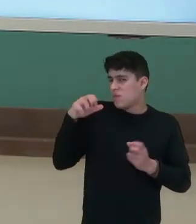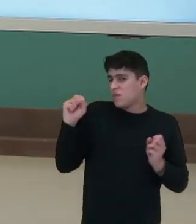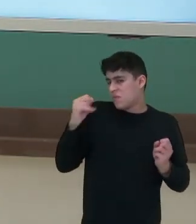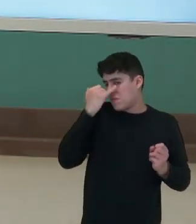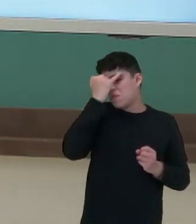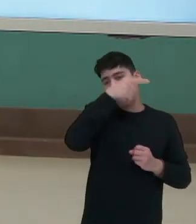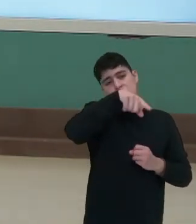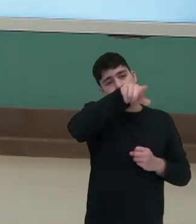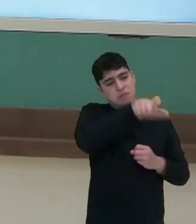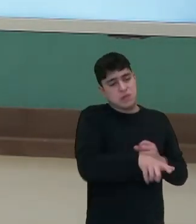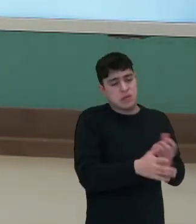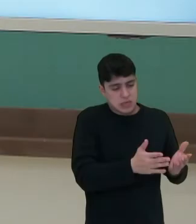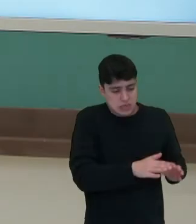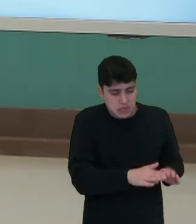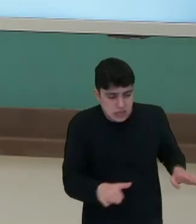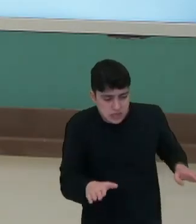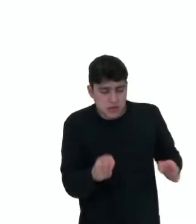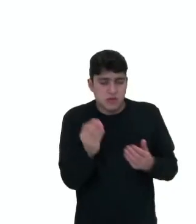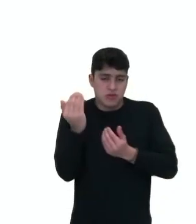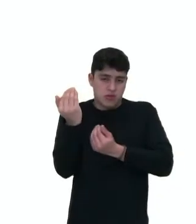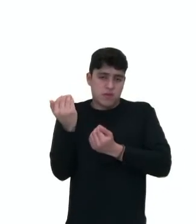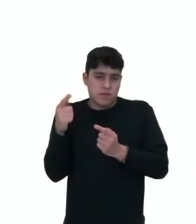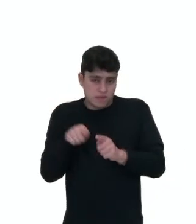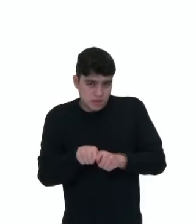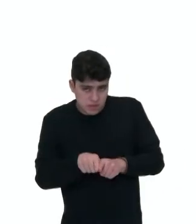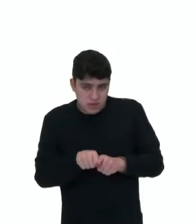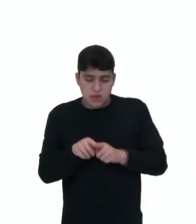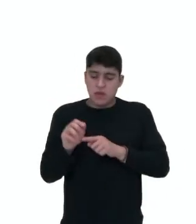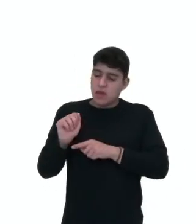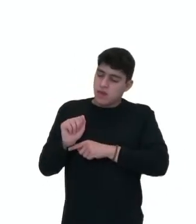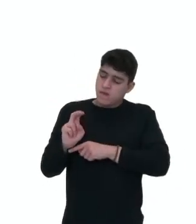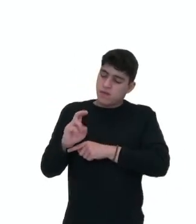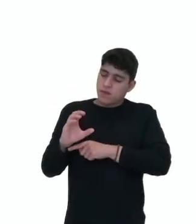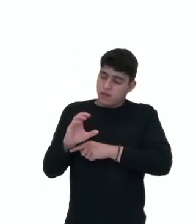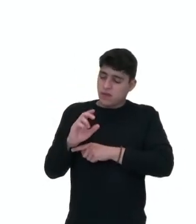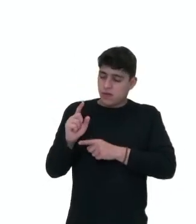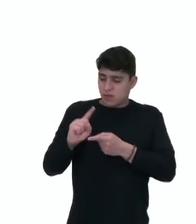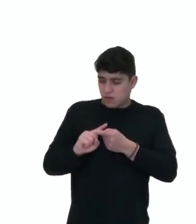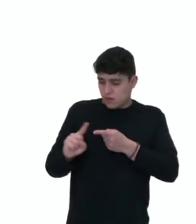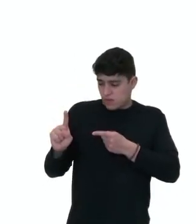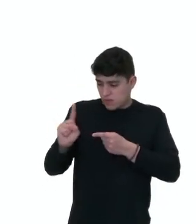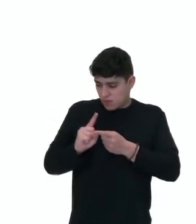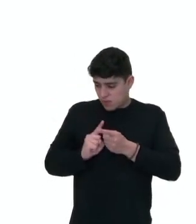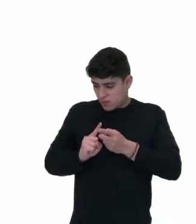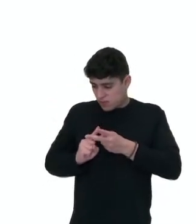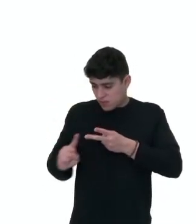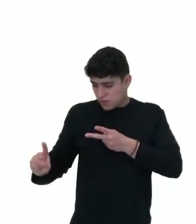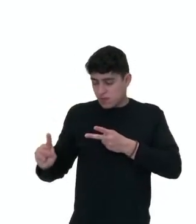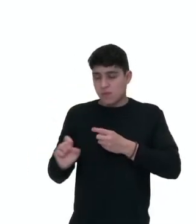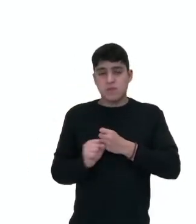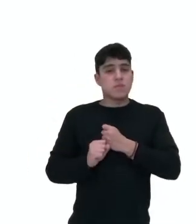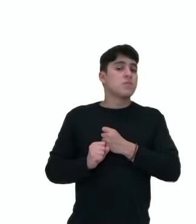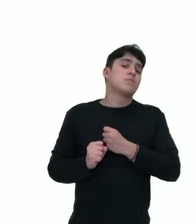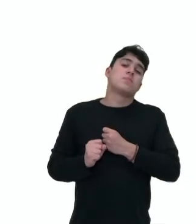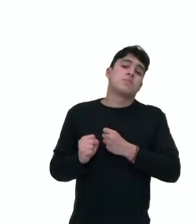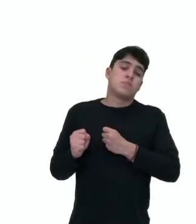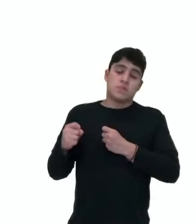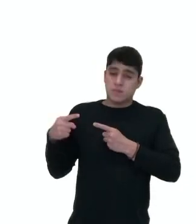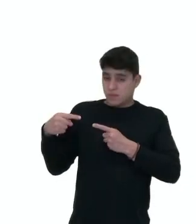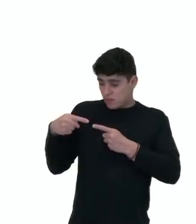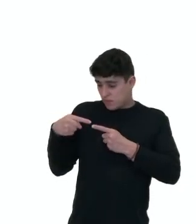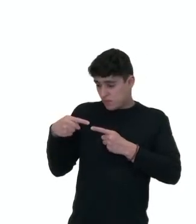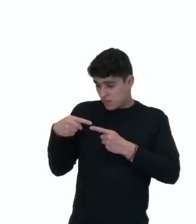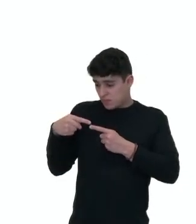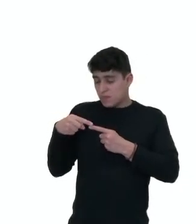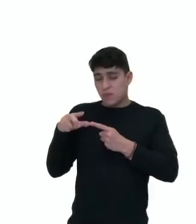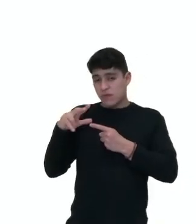também crianças e jovens. O AVC pode ser de dois tipos, o isquêmico e o hemorragio. Ambos vão